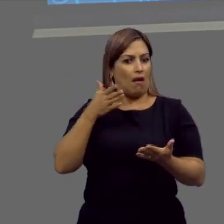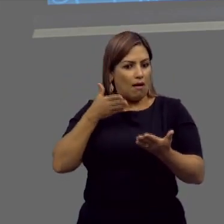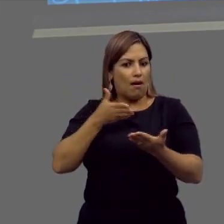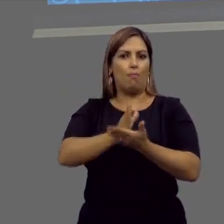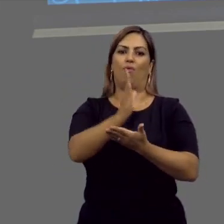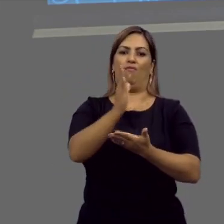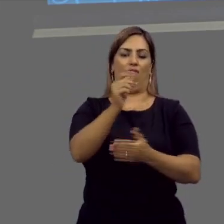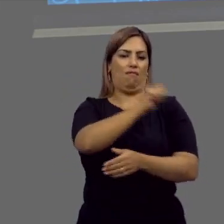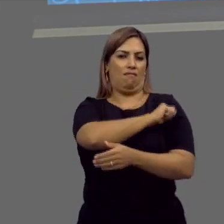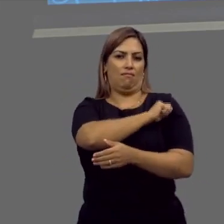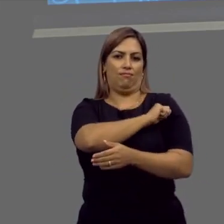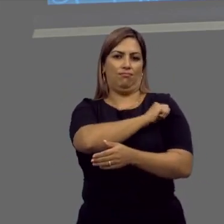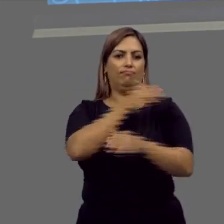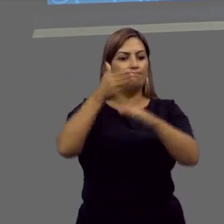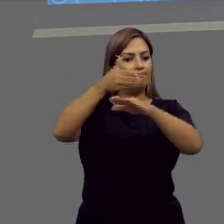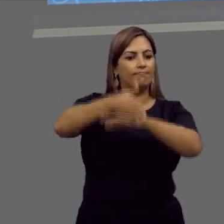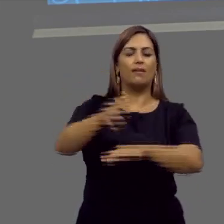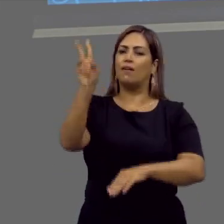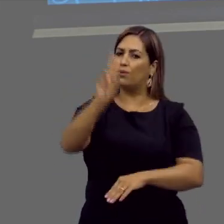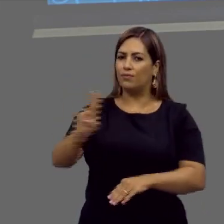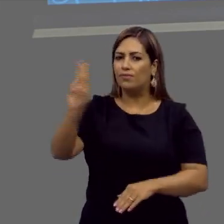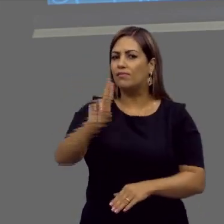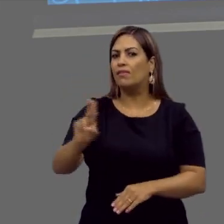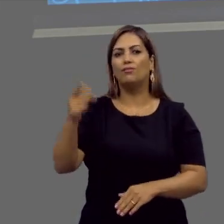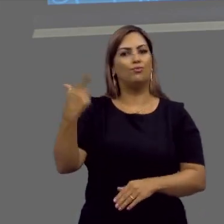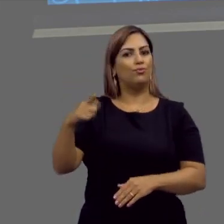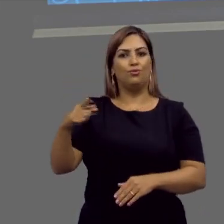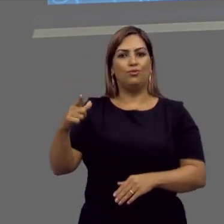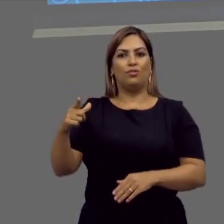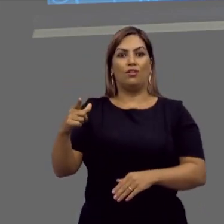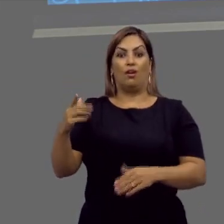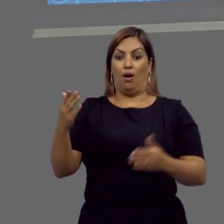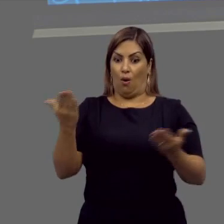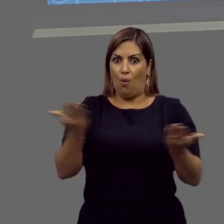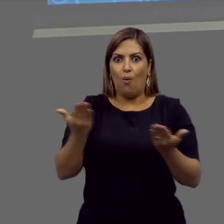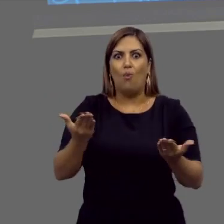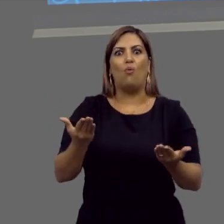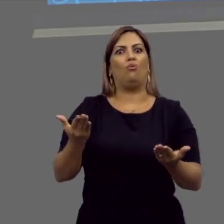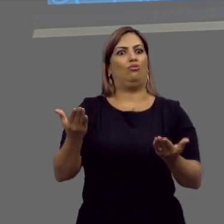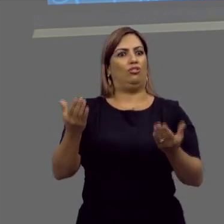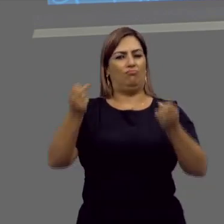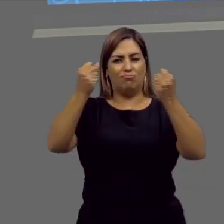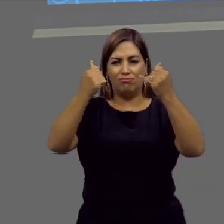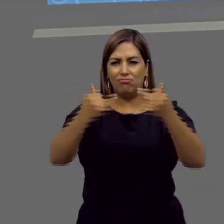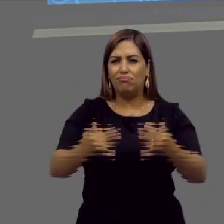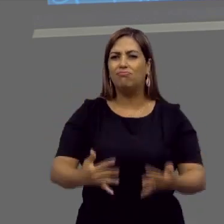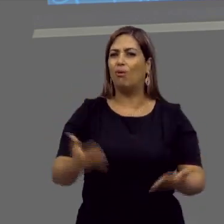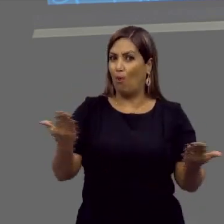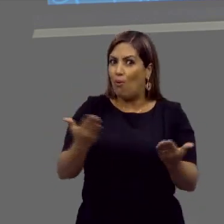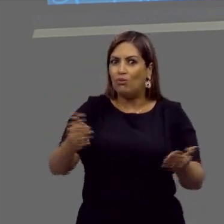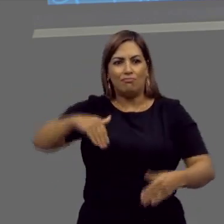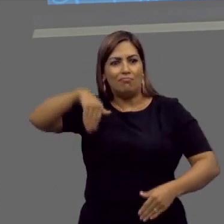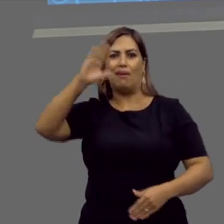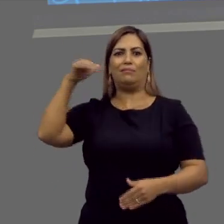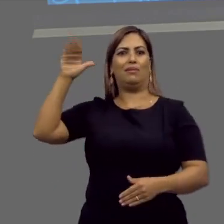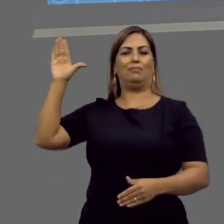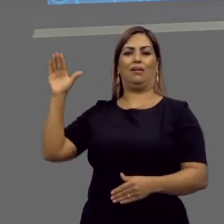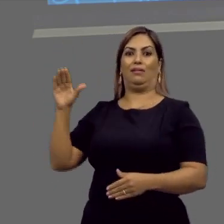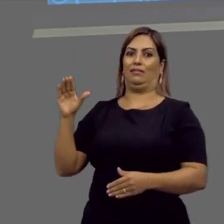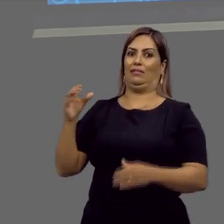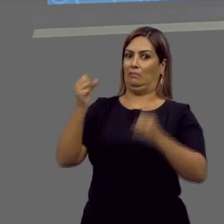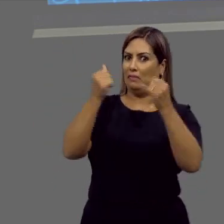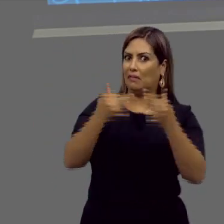a aprovação de um aluno, para a entrada dele na universidade. Nunca foi tão falado da educação quanto agora.